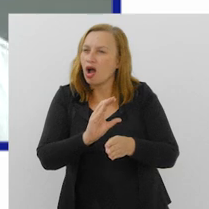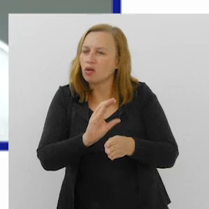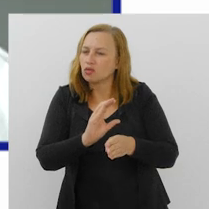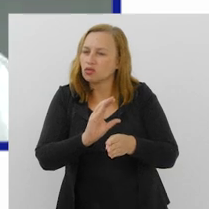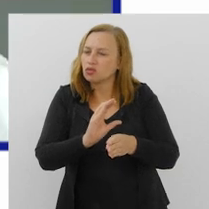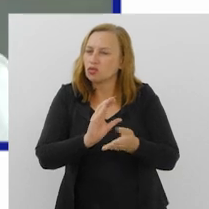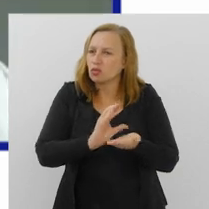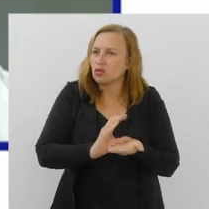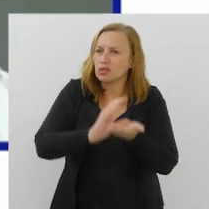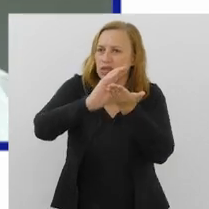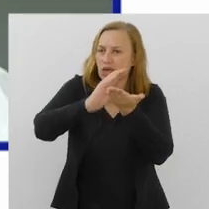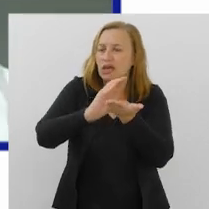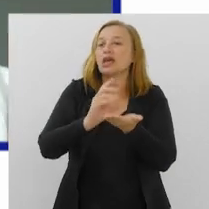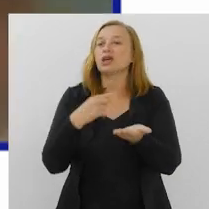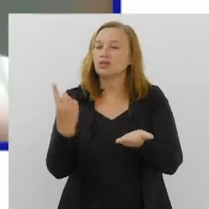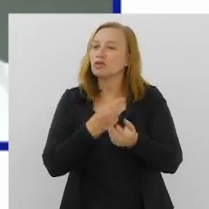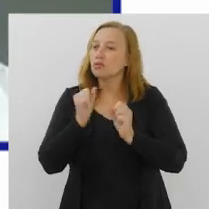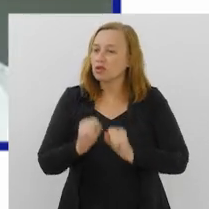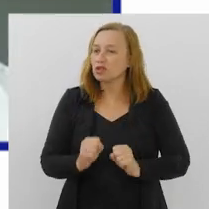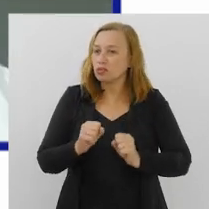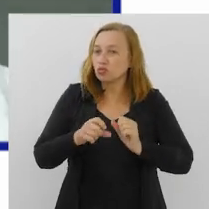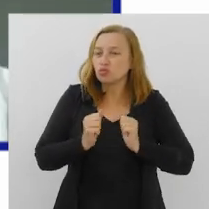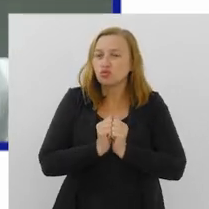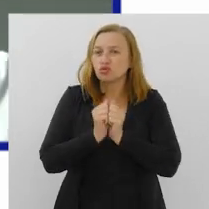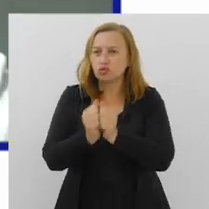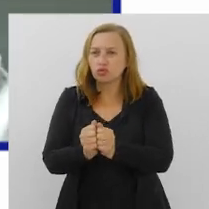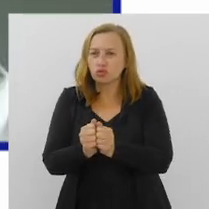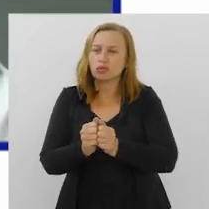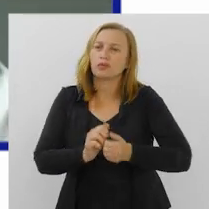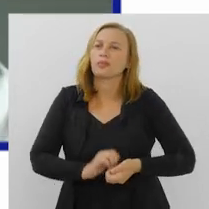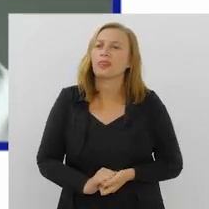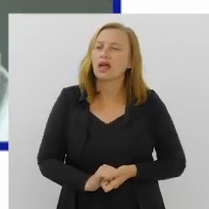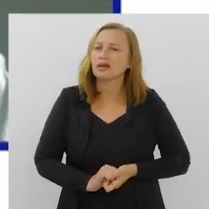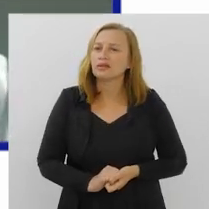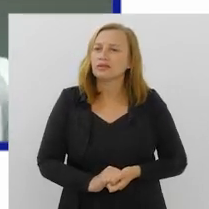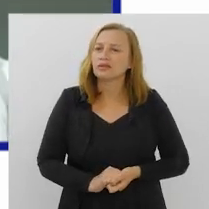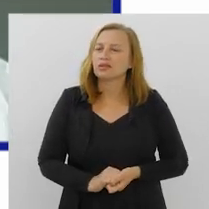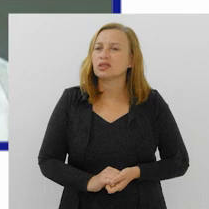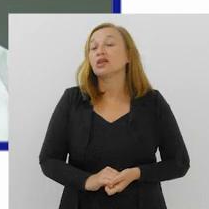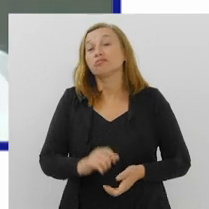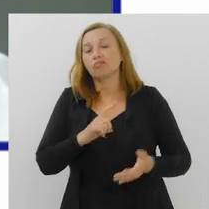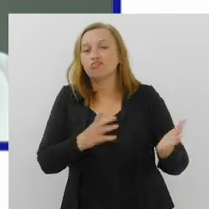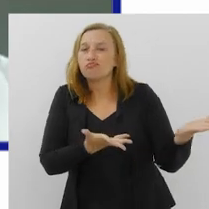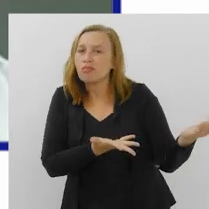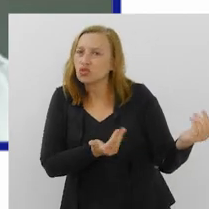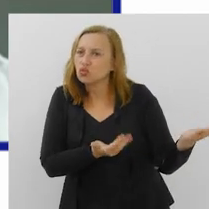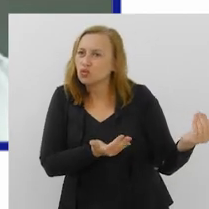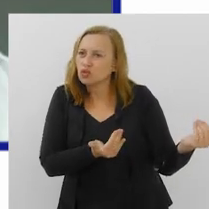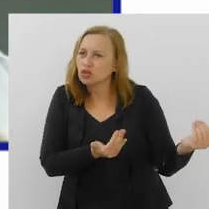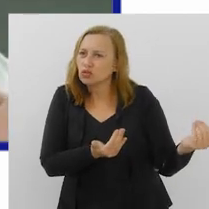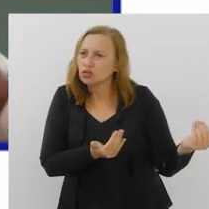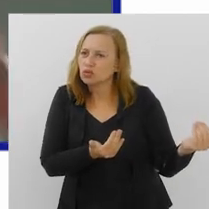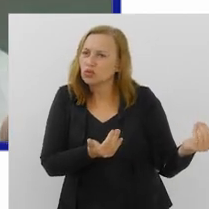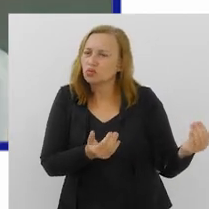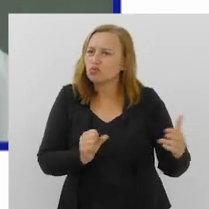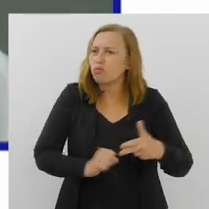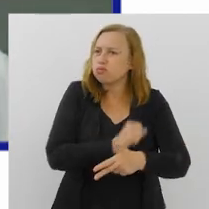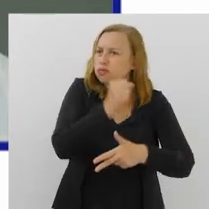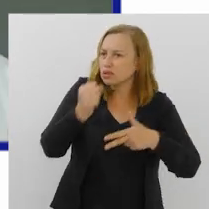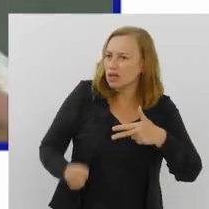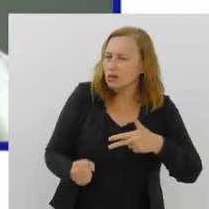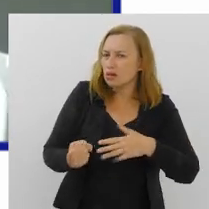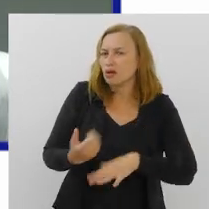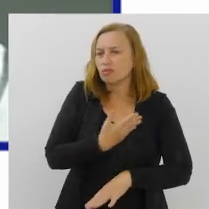possa efetivamente ter a juventude do poder